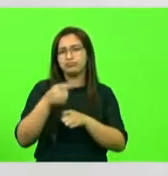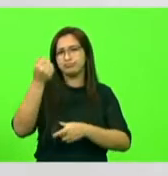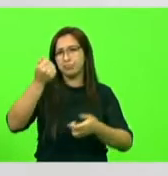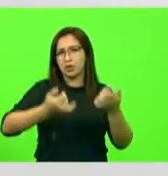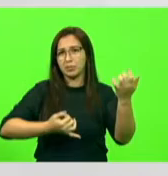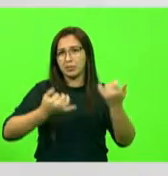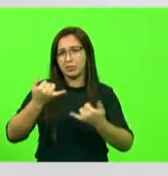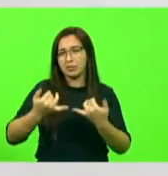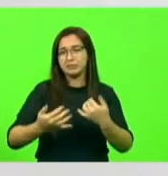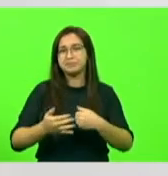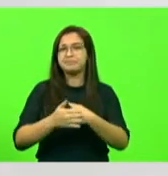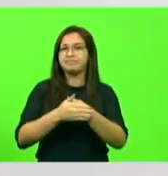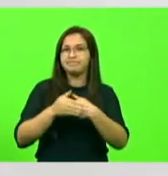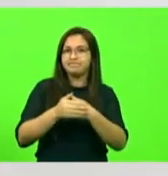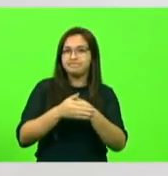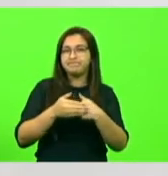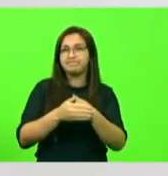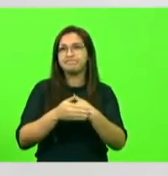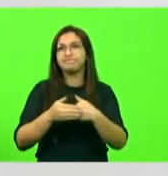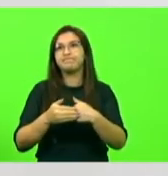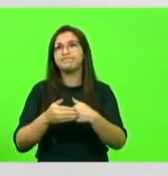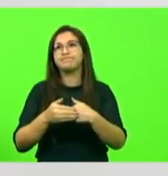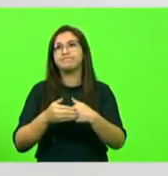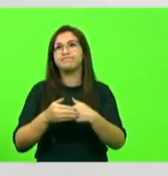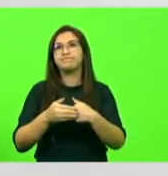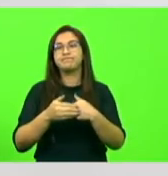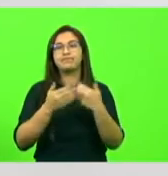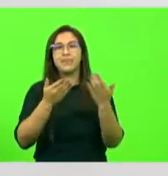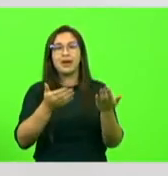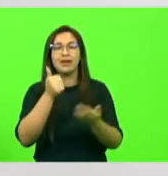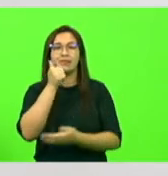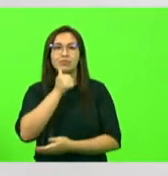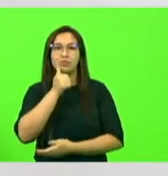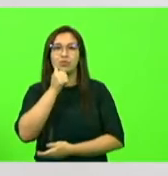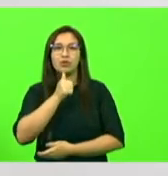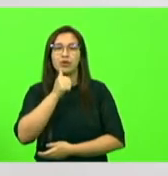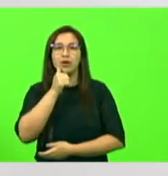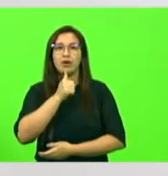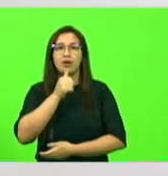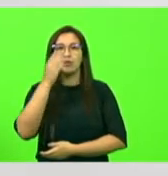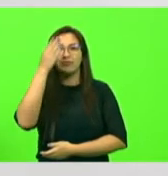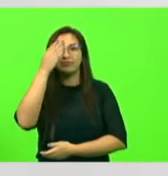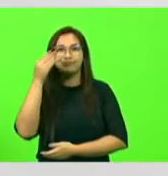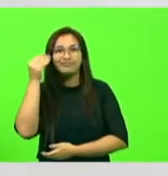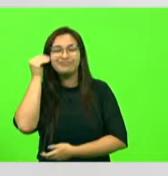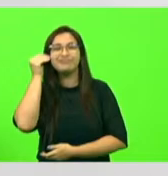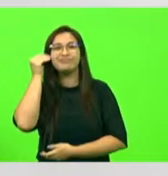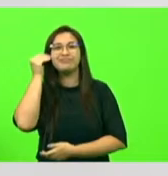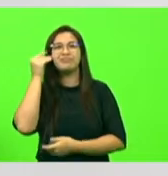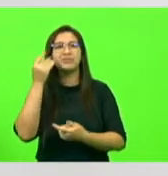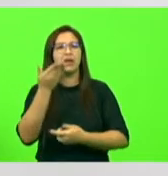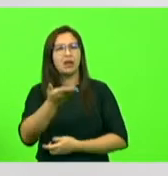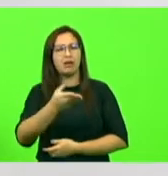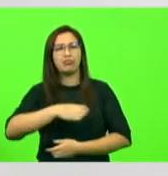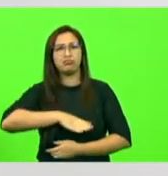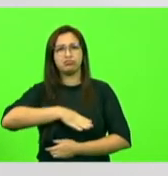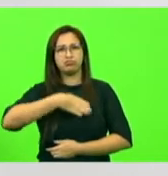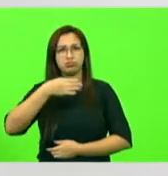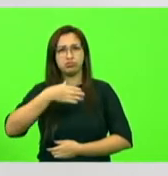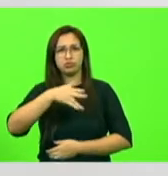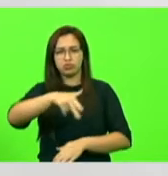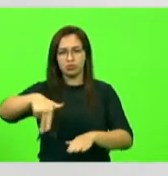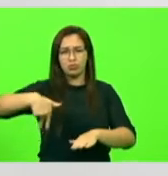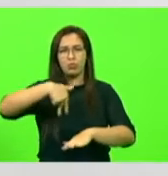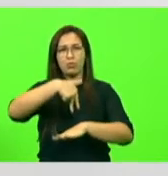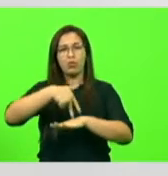Com todo carinho pela... Nossa querida Luciane Caminati, pela coragem dela de ter vindo aqui e mostrar, realmente,